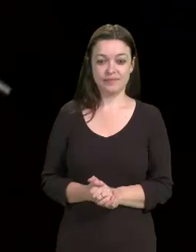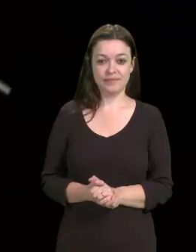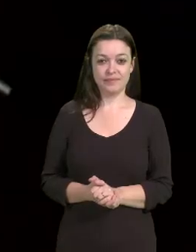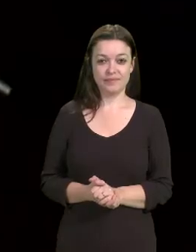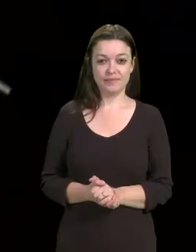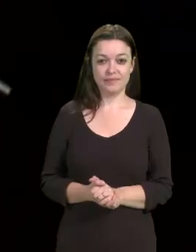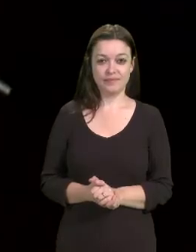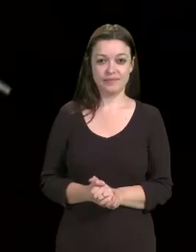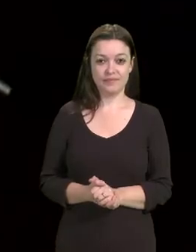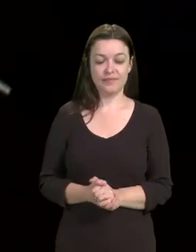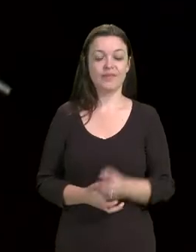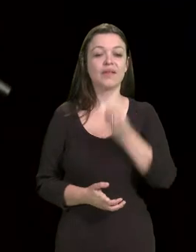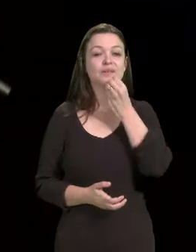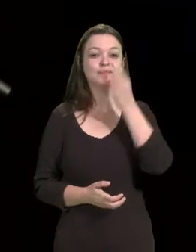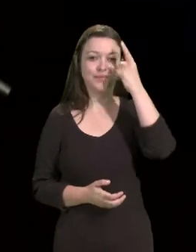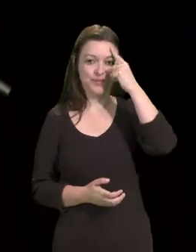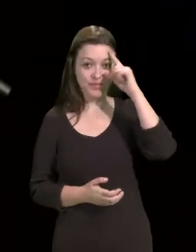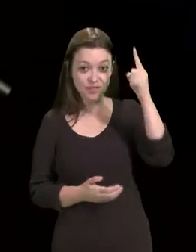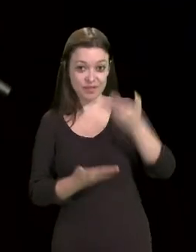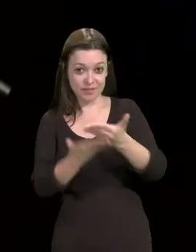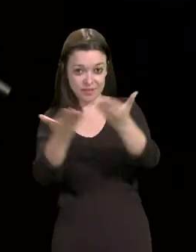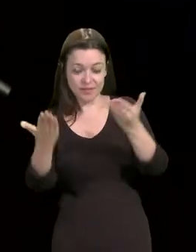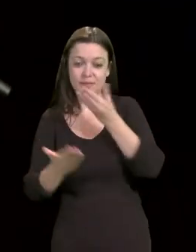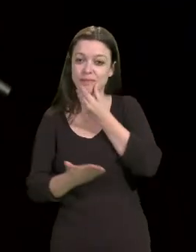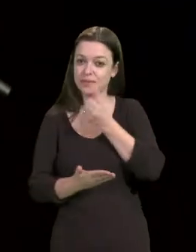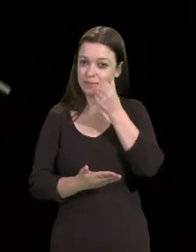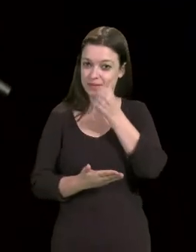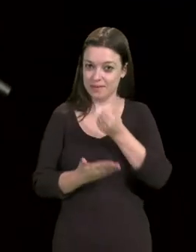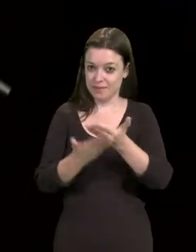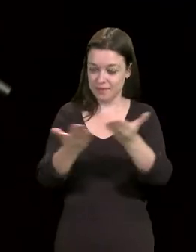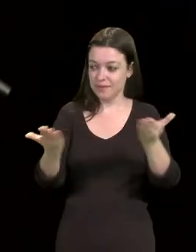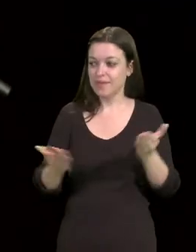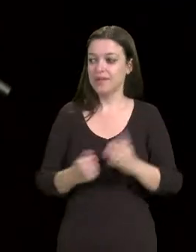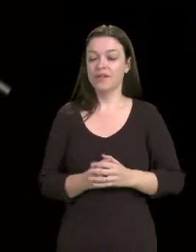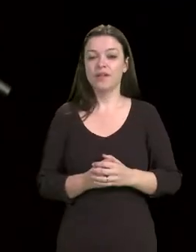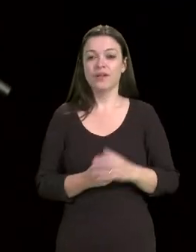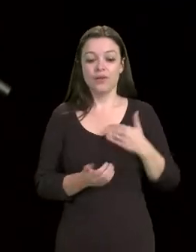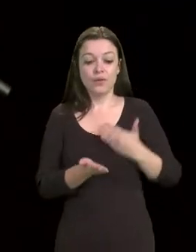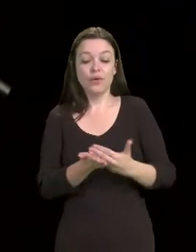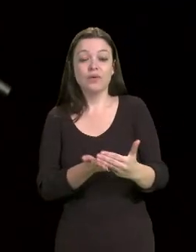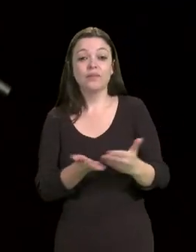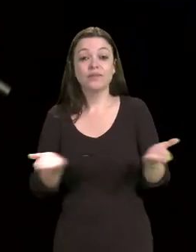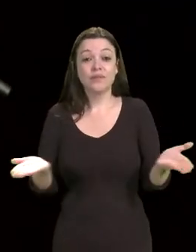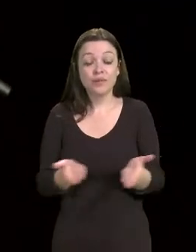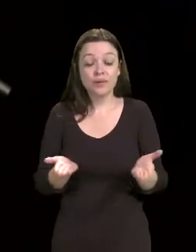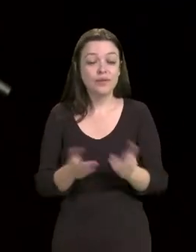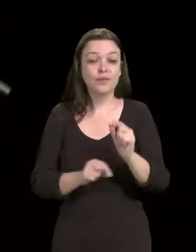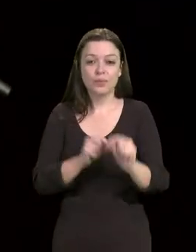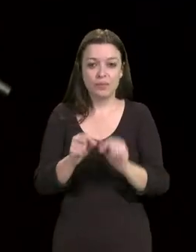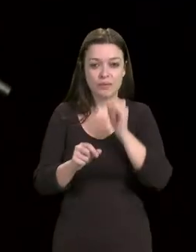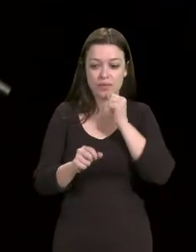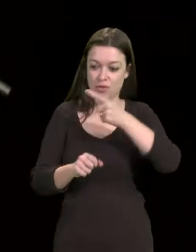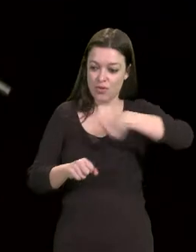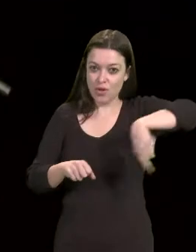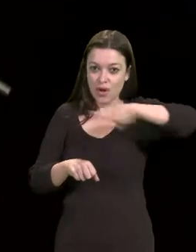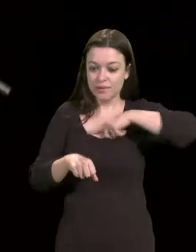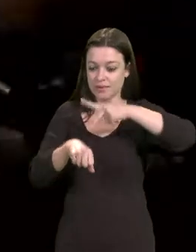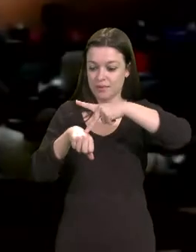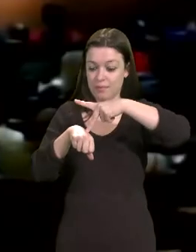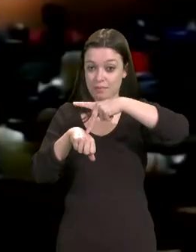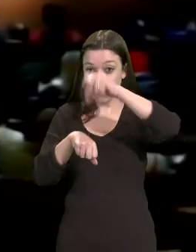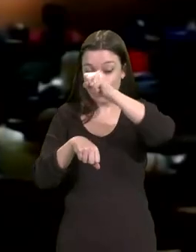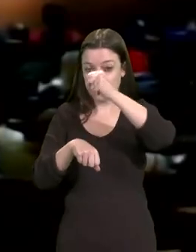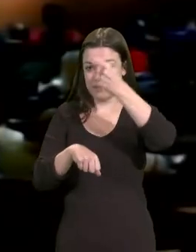Bom dia a todos e todas. Inicialmente, nós, pós-graduandos dos